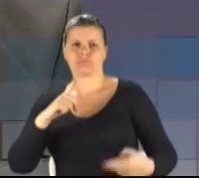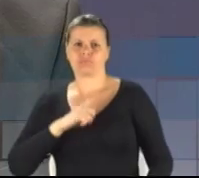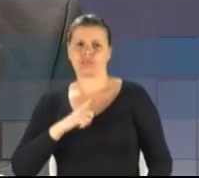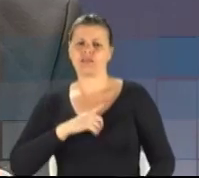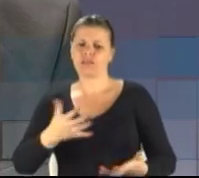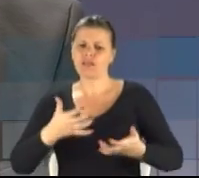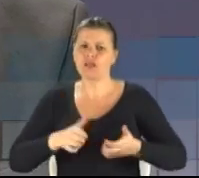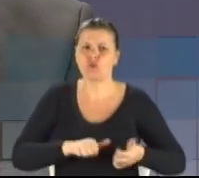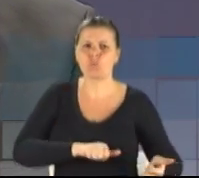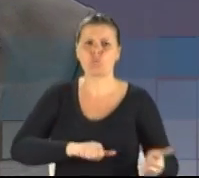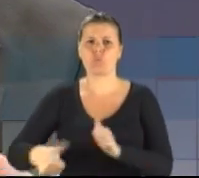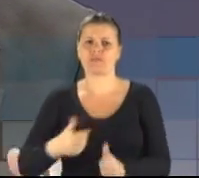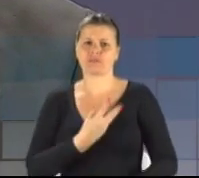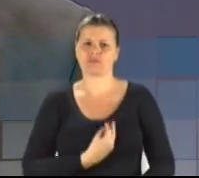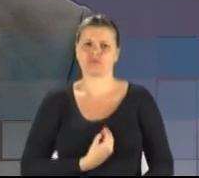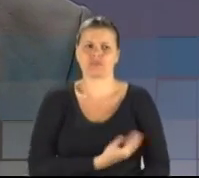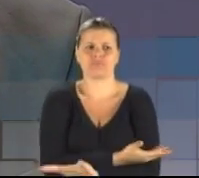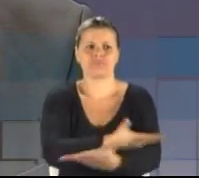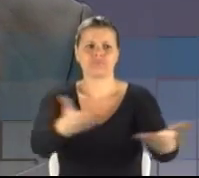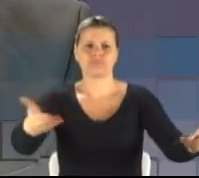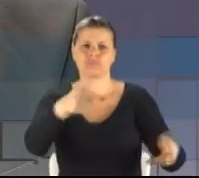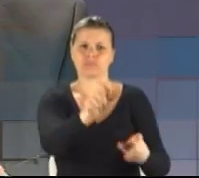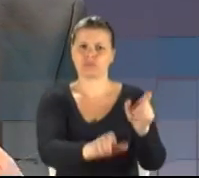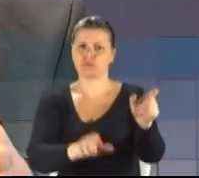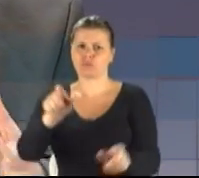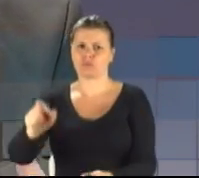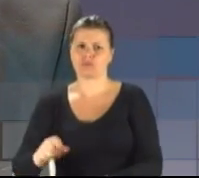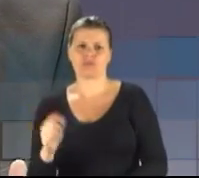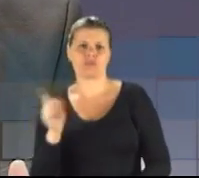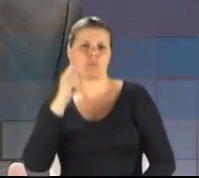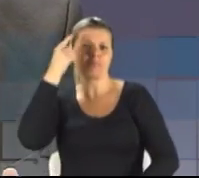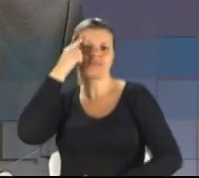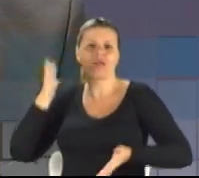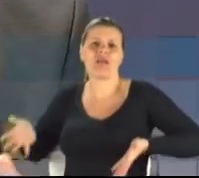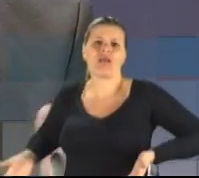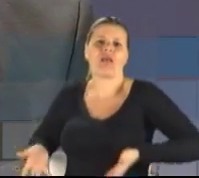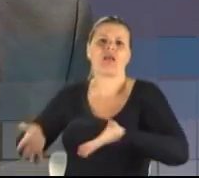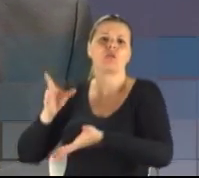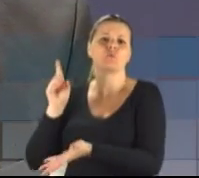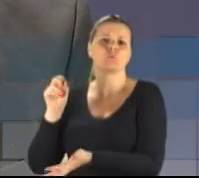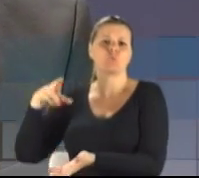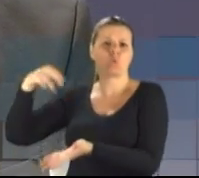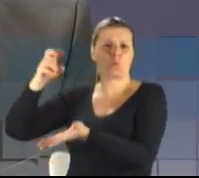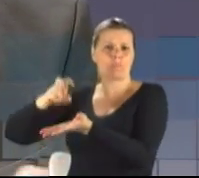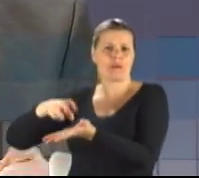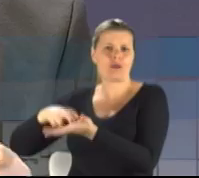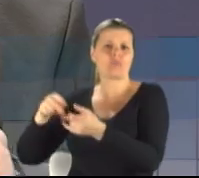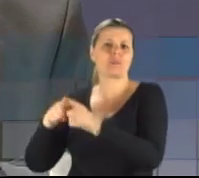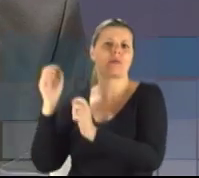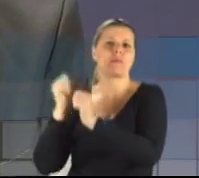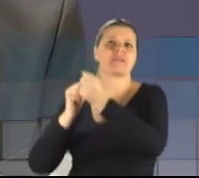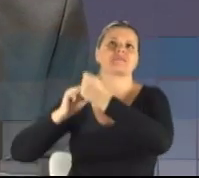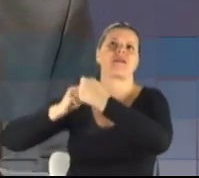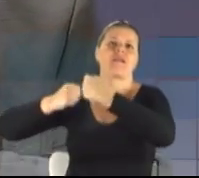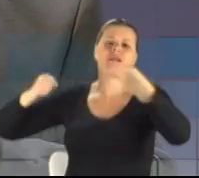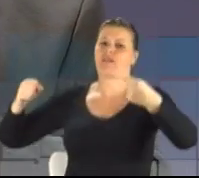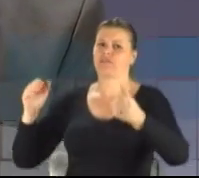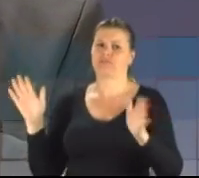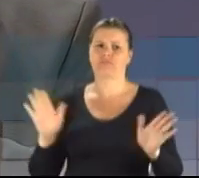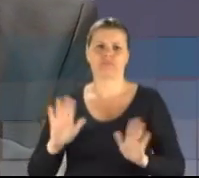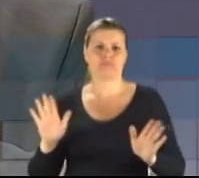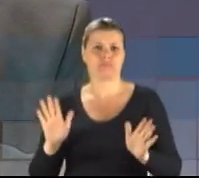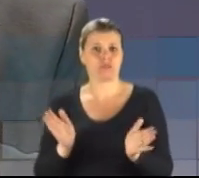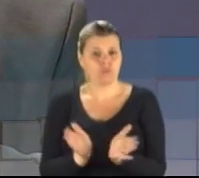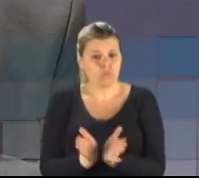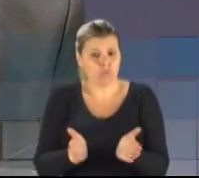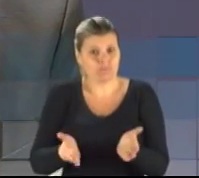qualidade de vida das pessoas, não dos banqueiros e nem das grandes empresas. A Comissão Gaúcha de Preço Público